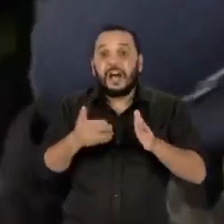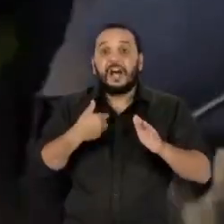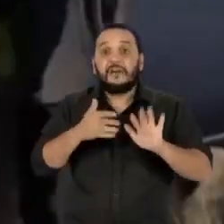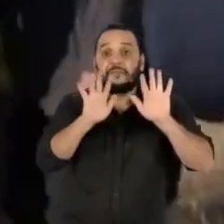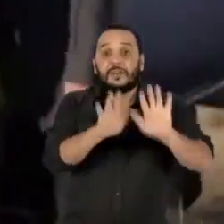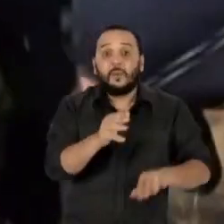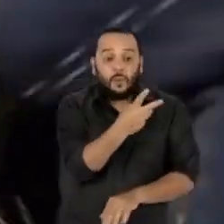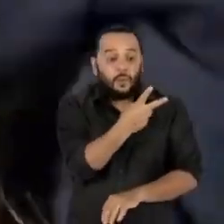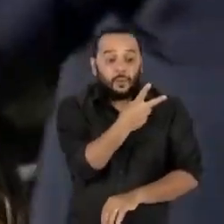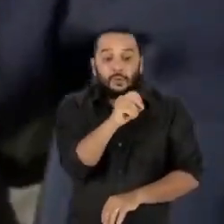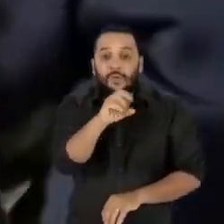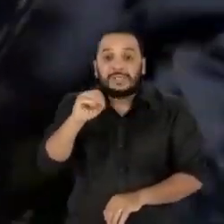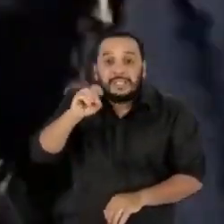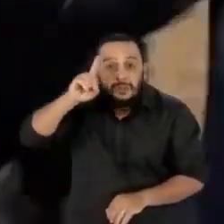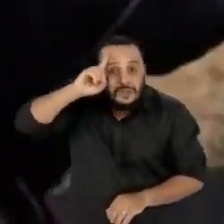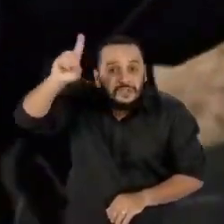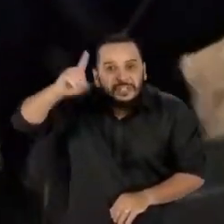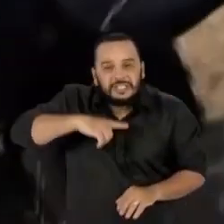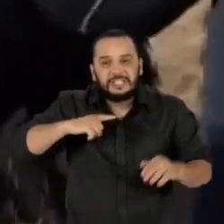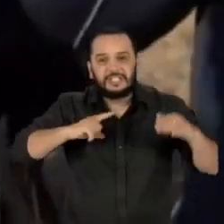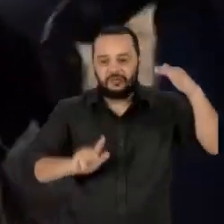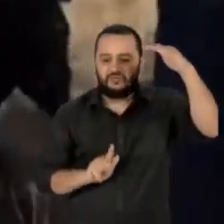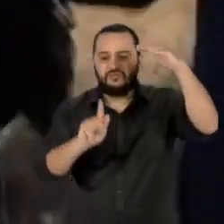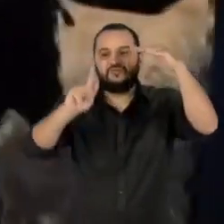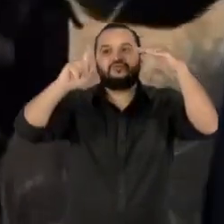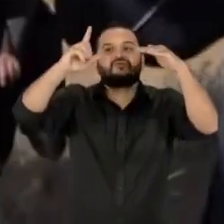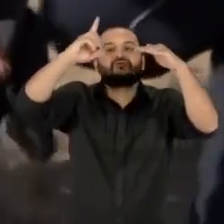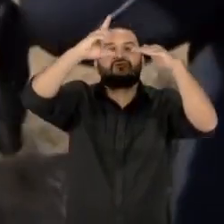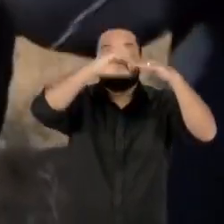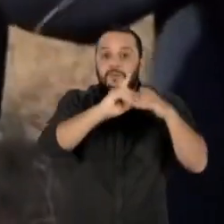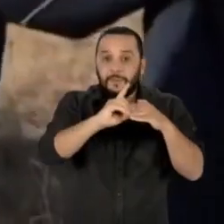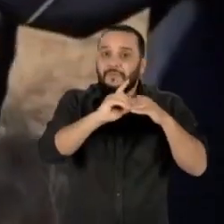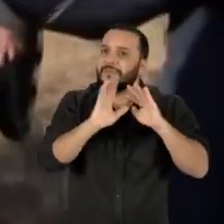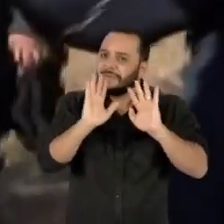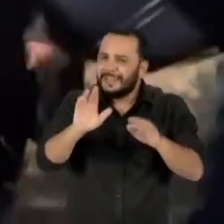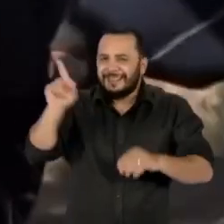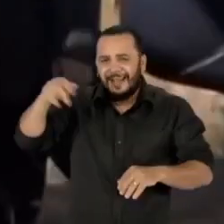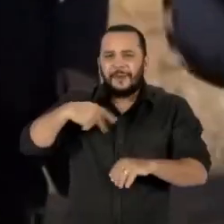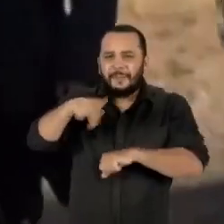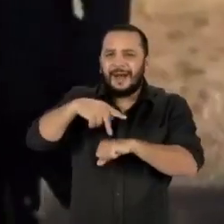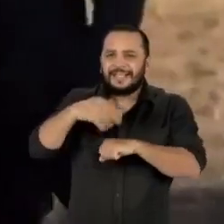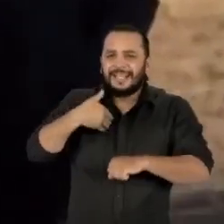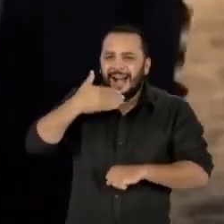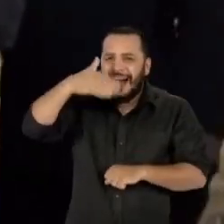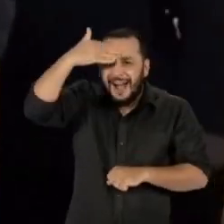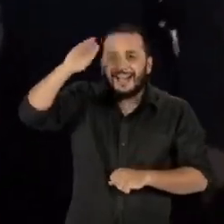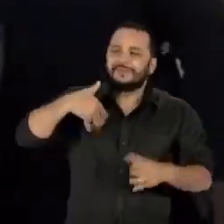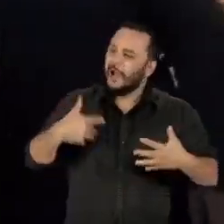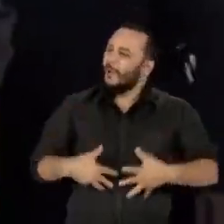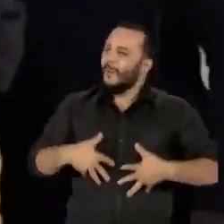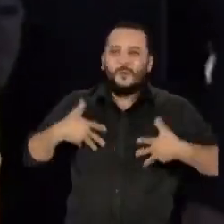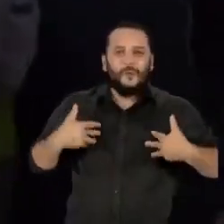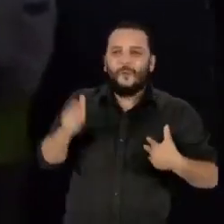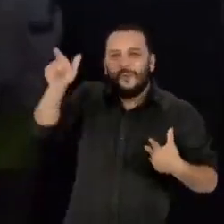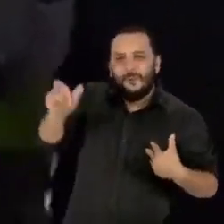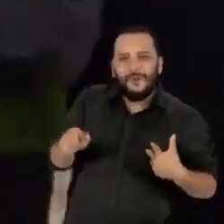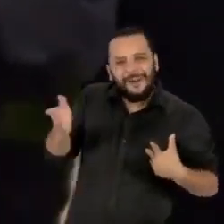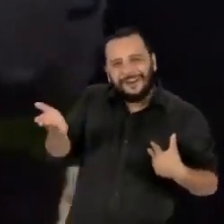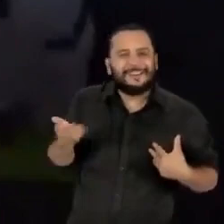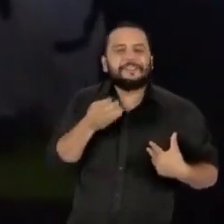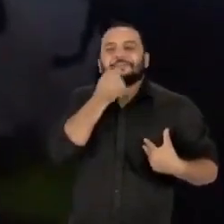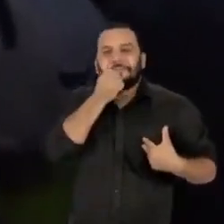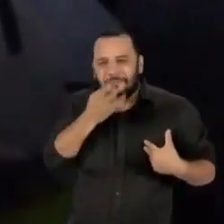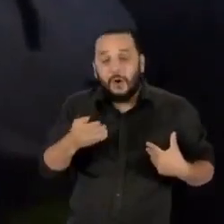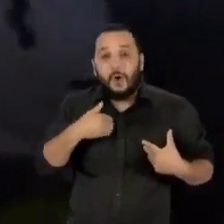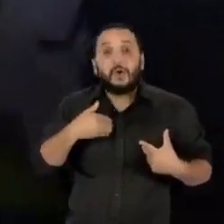no espaço. Apesar de curta a missão de Raza Al-Mansuri gerou orgulho nos Emirados Árabes que anunciaram o envio de uma sonda espacial para o